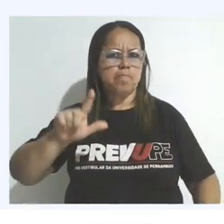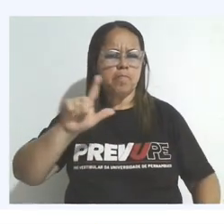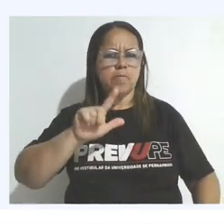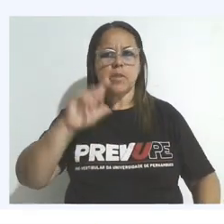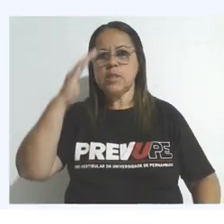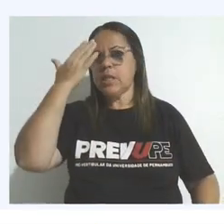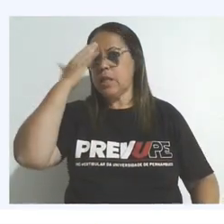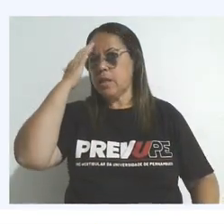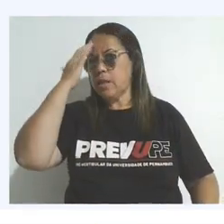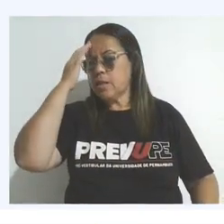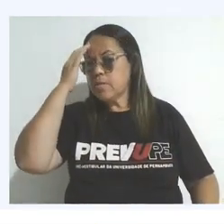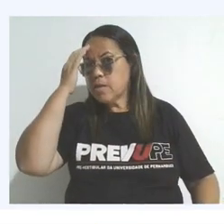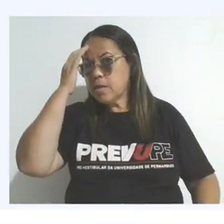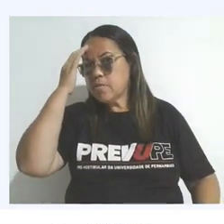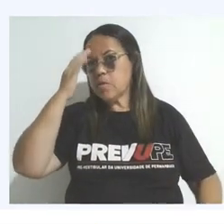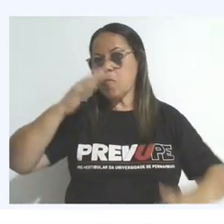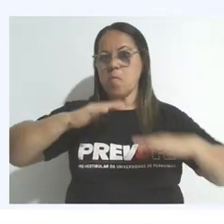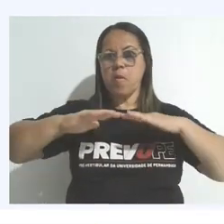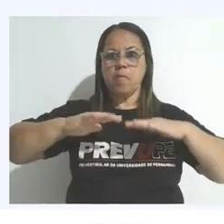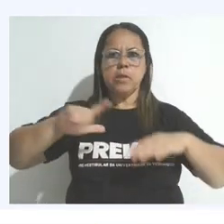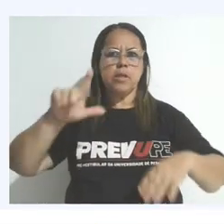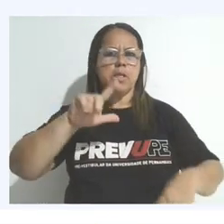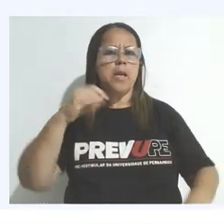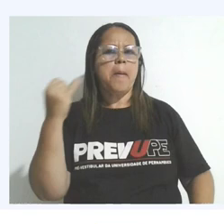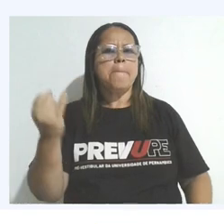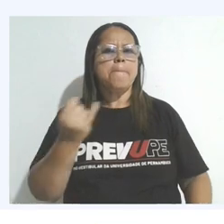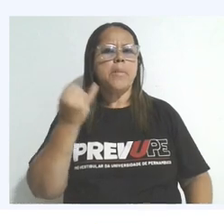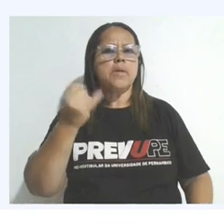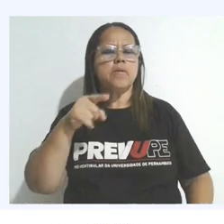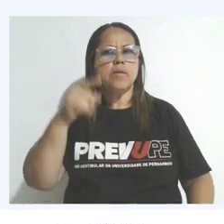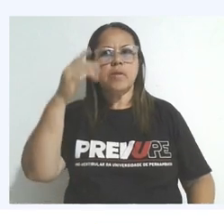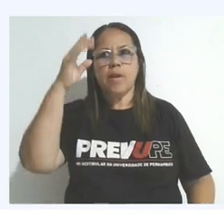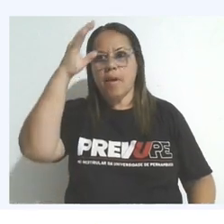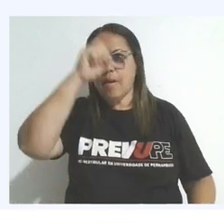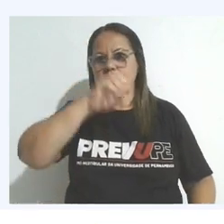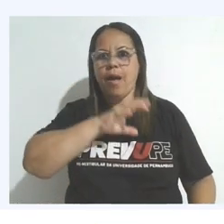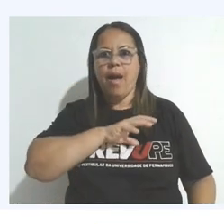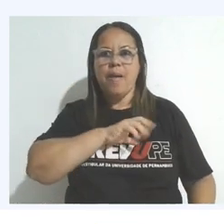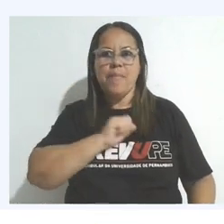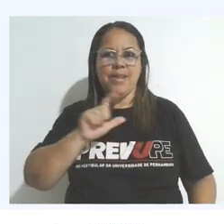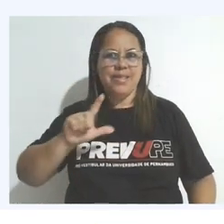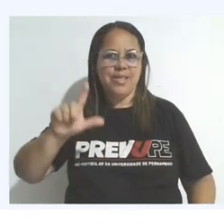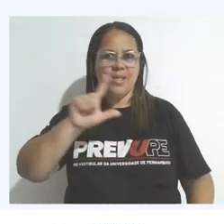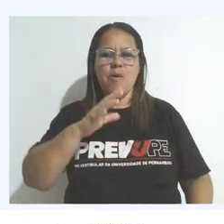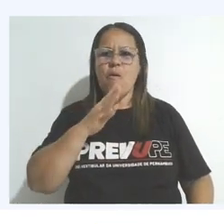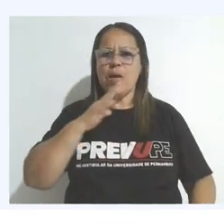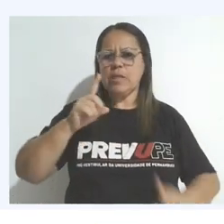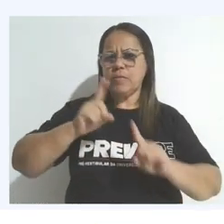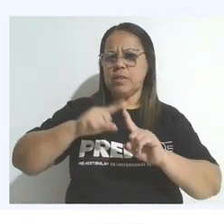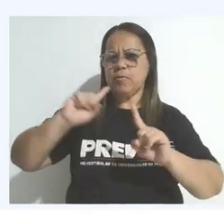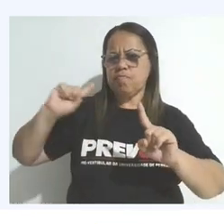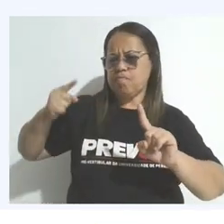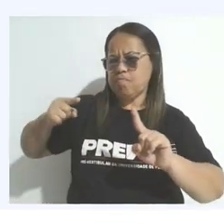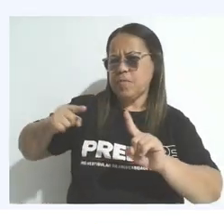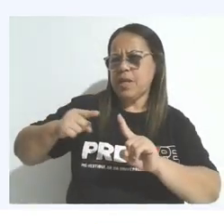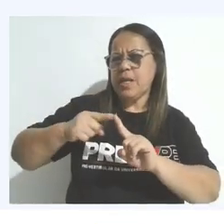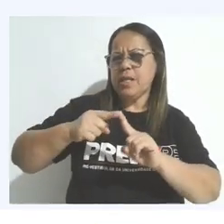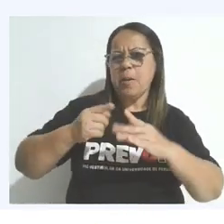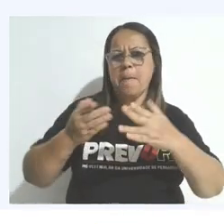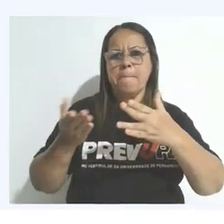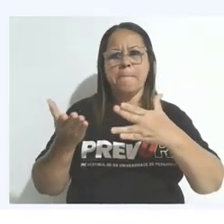compreensão dos movimentos literários é essencial para apreciar a literatura. Conhecer os estilos como quietismo,